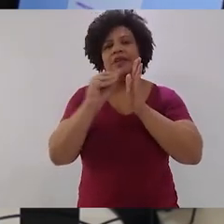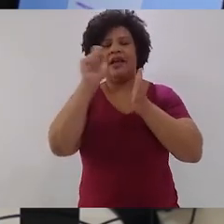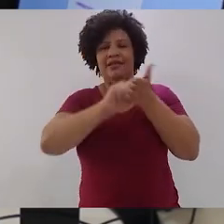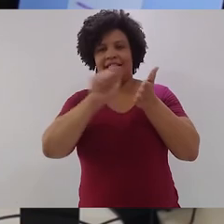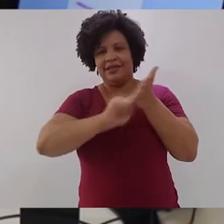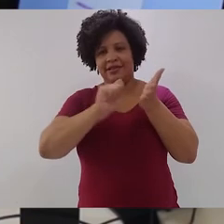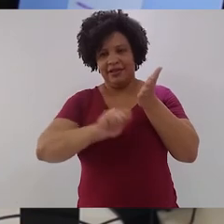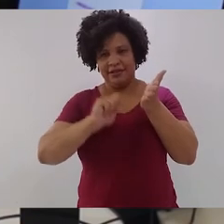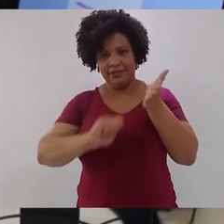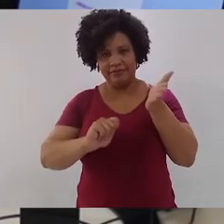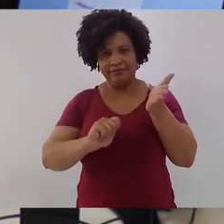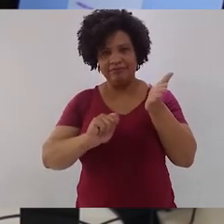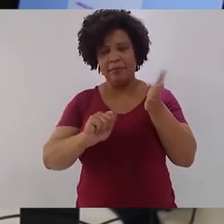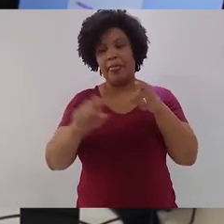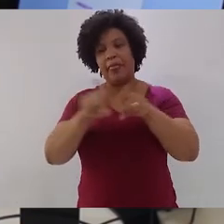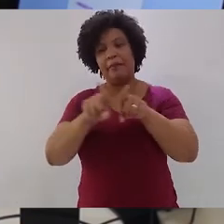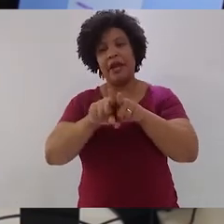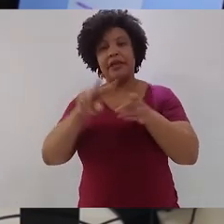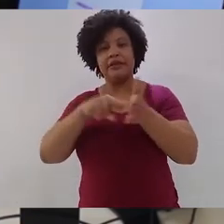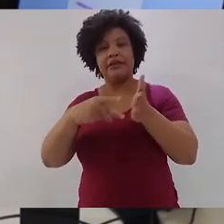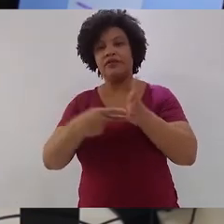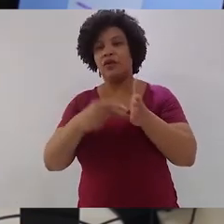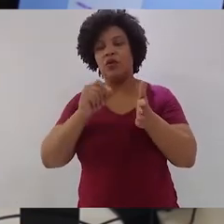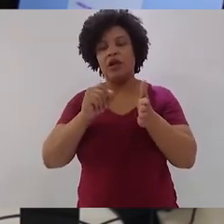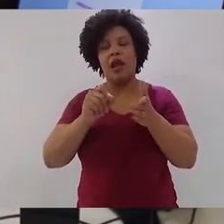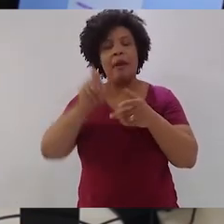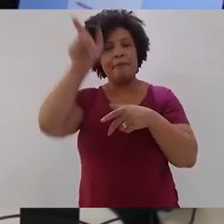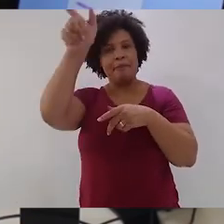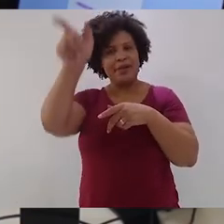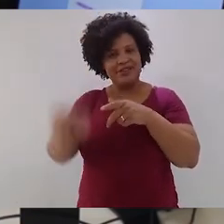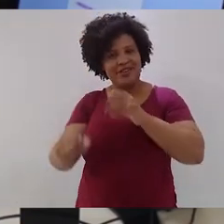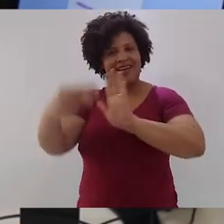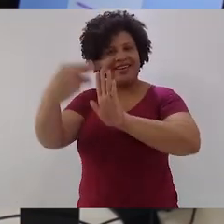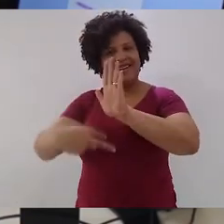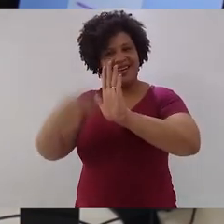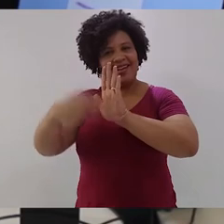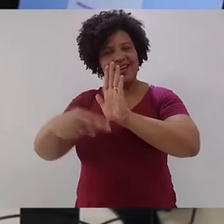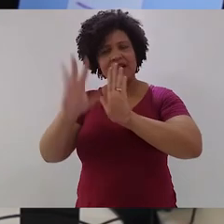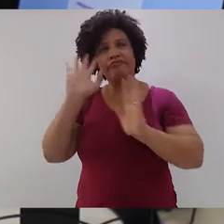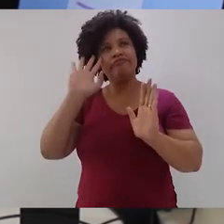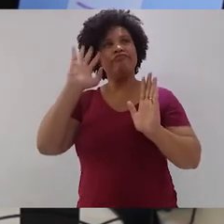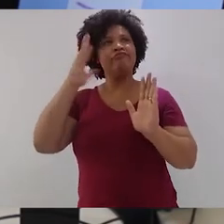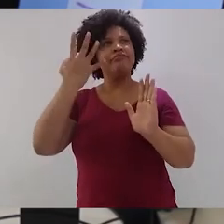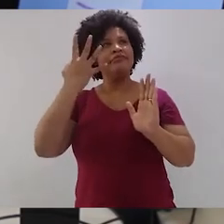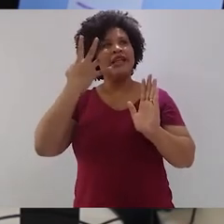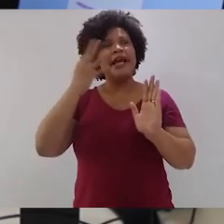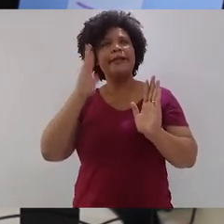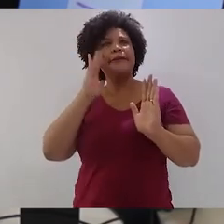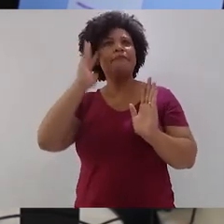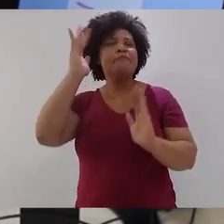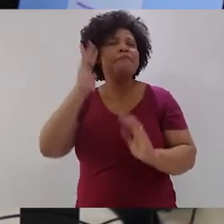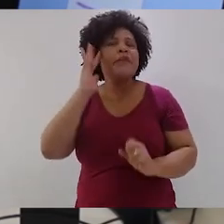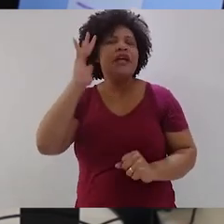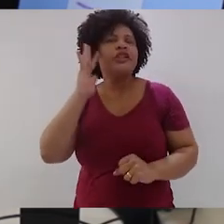alternativa, significa que eu estou deixando ao leitor o encargo de decidir. Ou seja, eu estou deixando muitas brechas